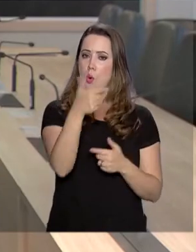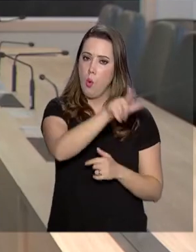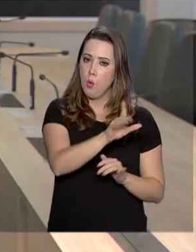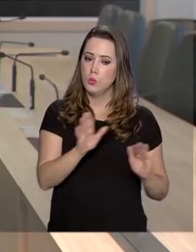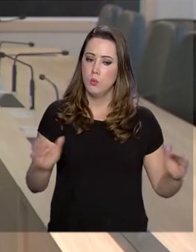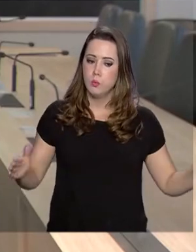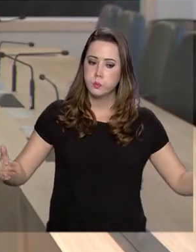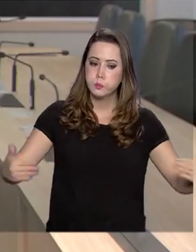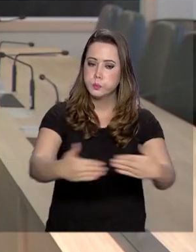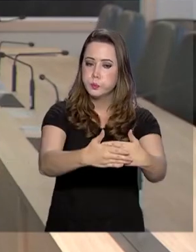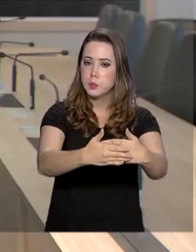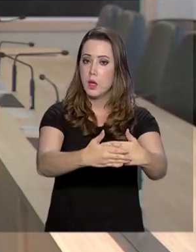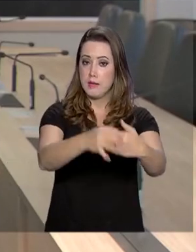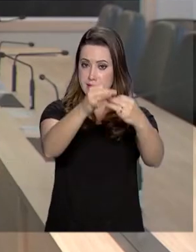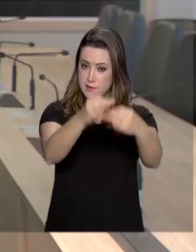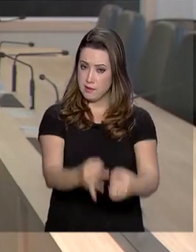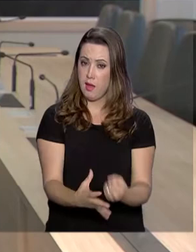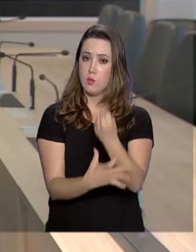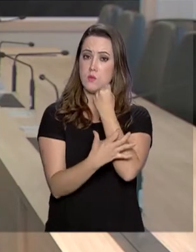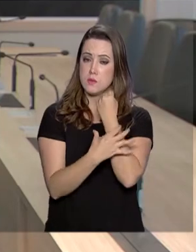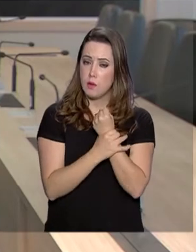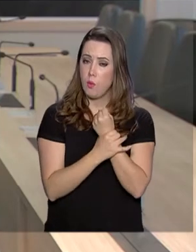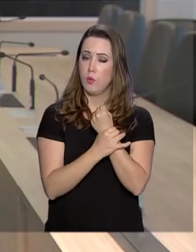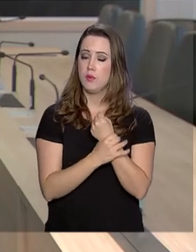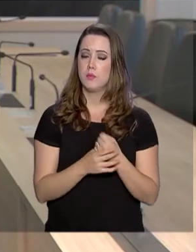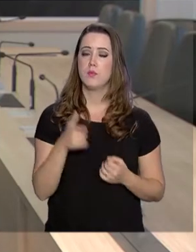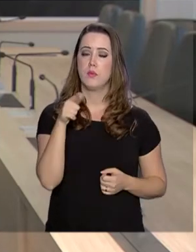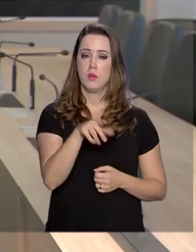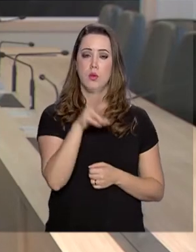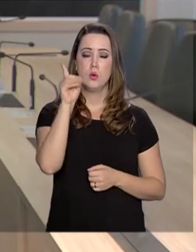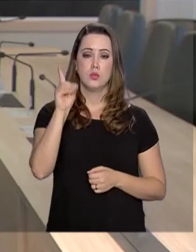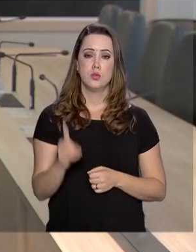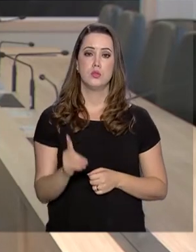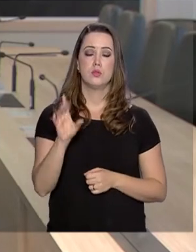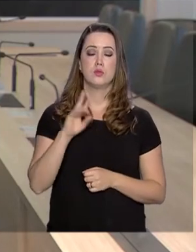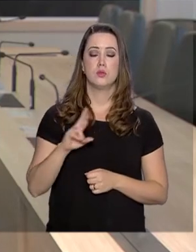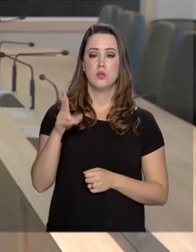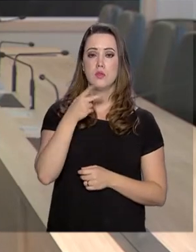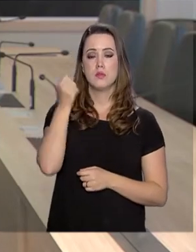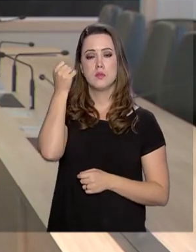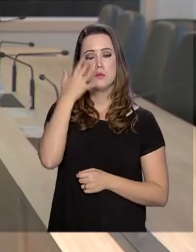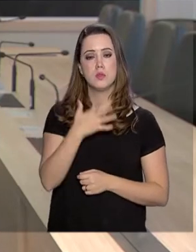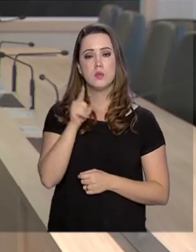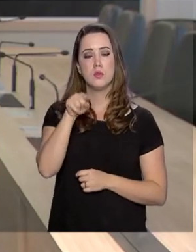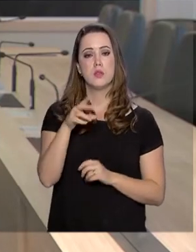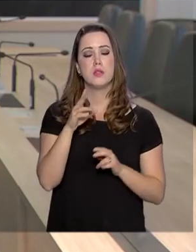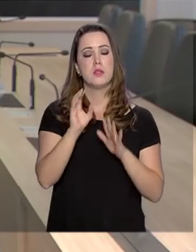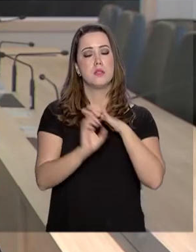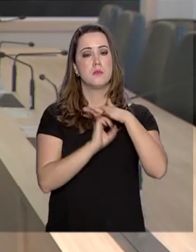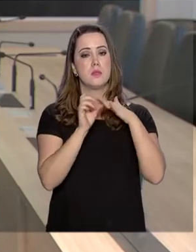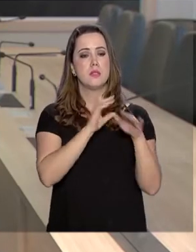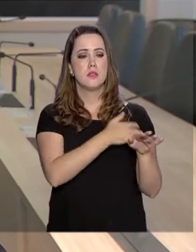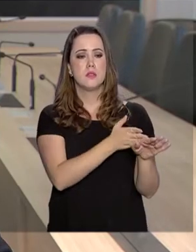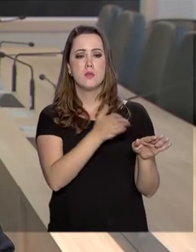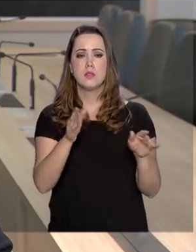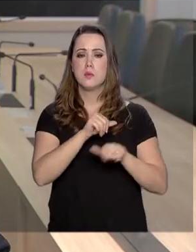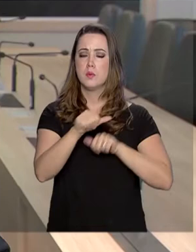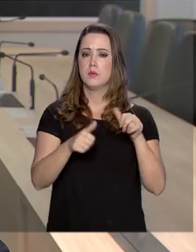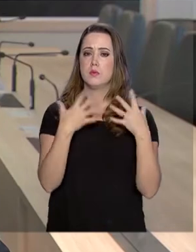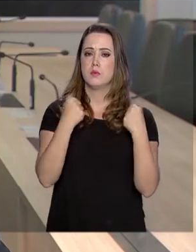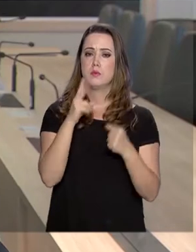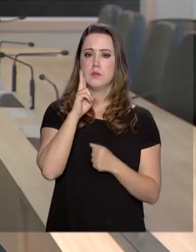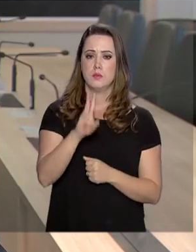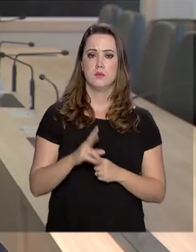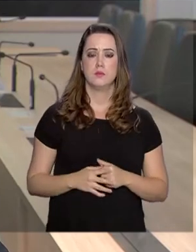a esse assunto, o diretor-geral da Agência Nacional de Mineração, Eduardo Leão, comentou que as empresas vão ter um prazo para se adequar. Vamos só